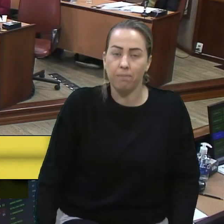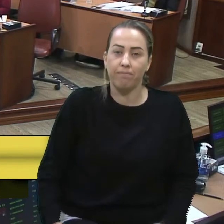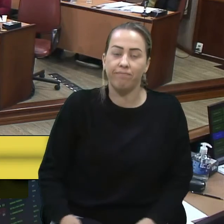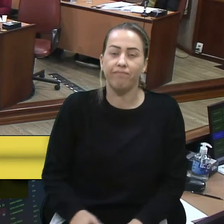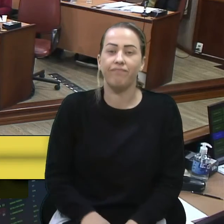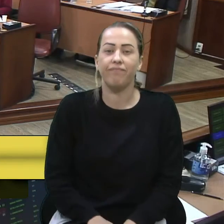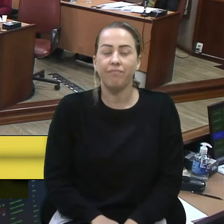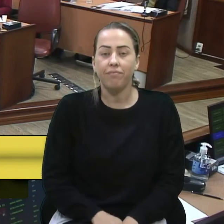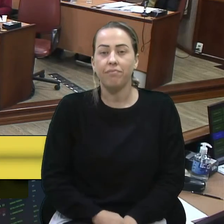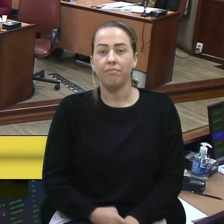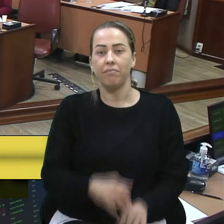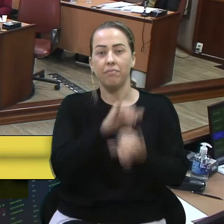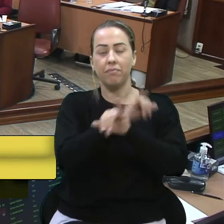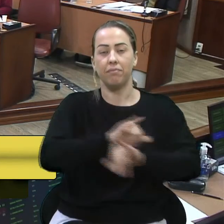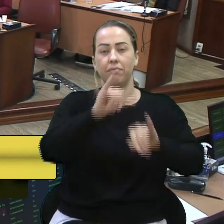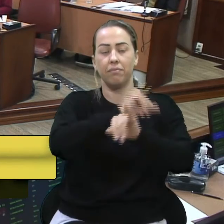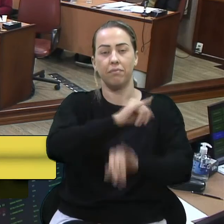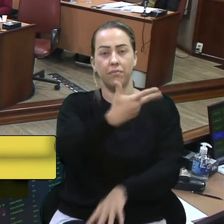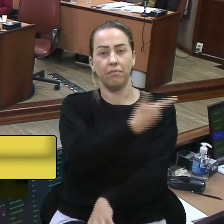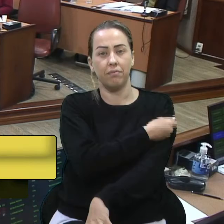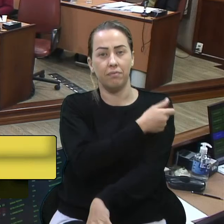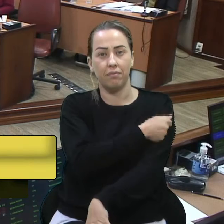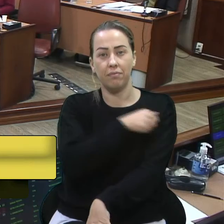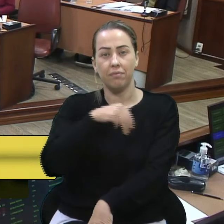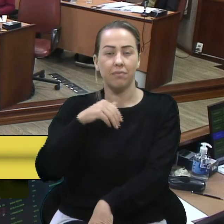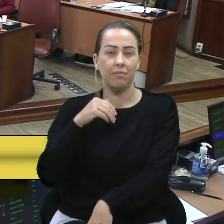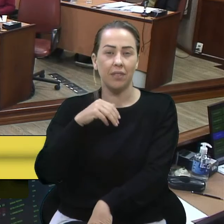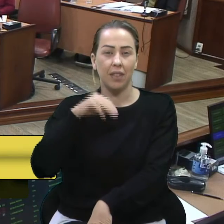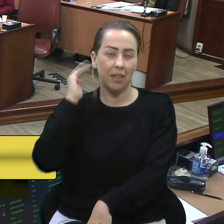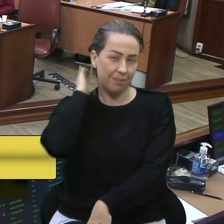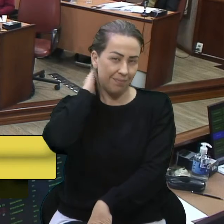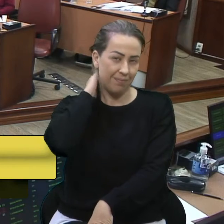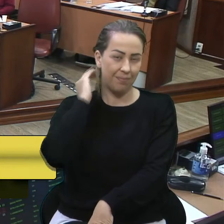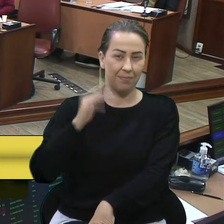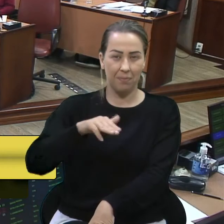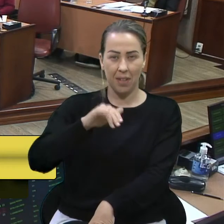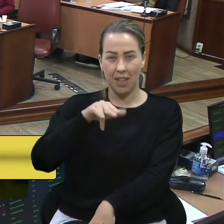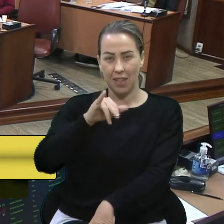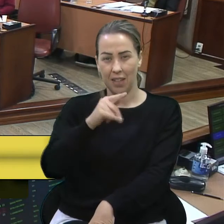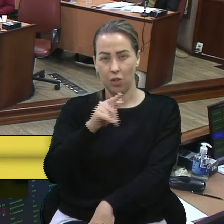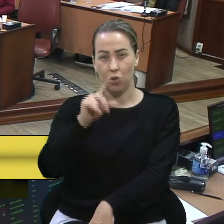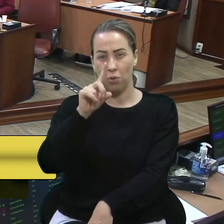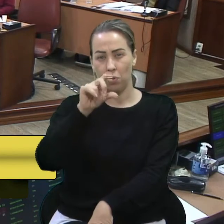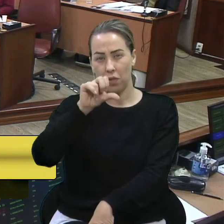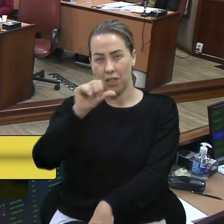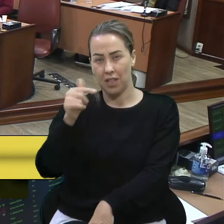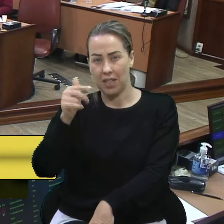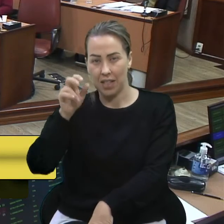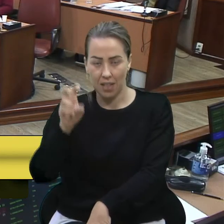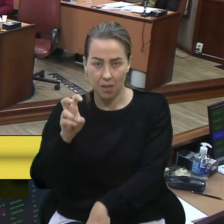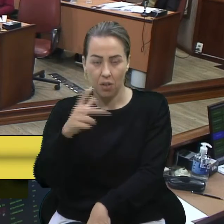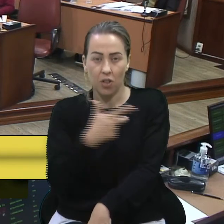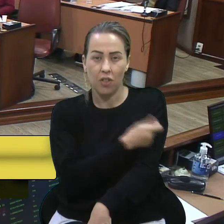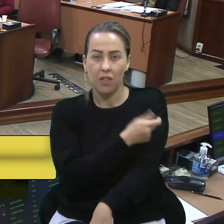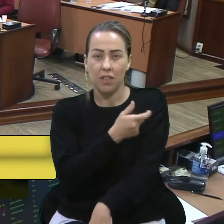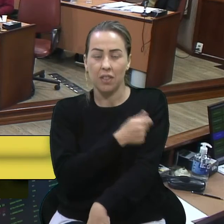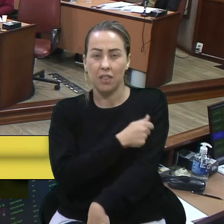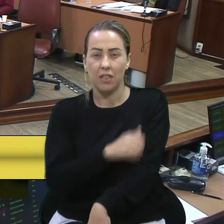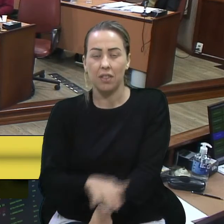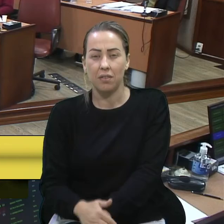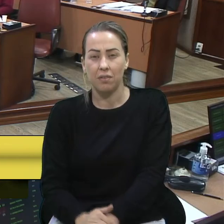quando nós tínhamos a campanha de vacinação da Meningite, em 1975, nós vacinávamos